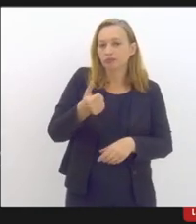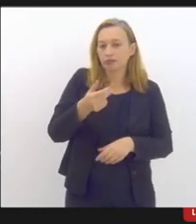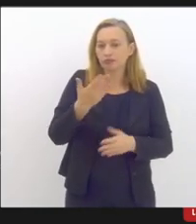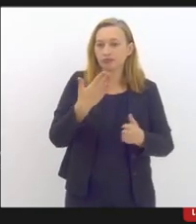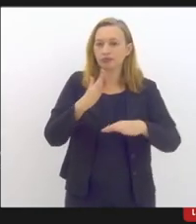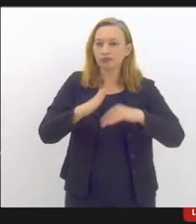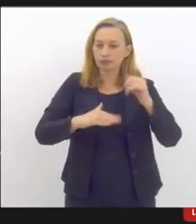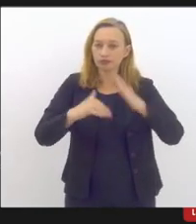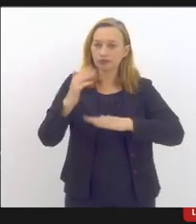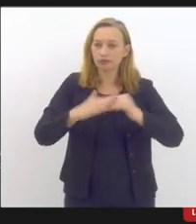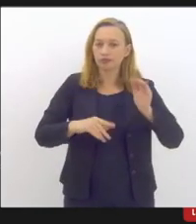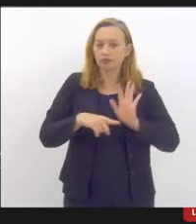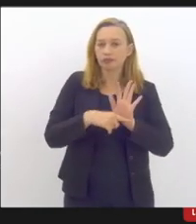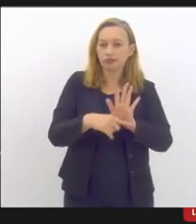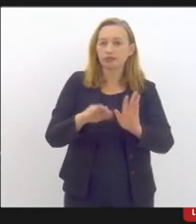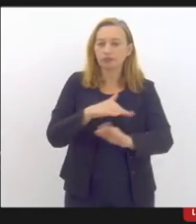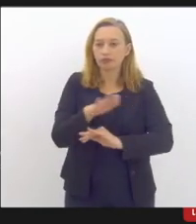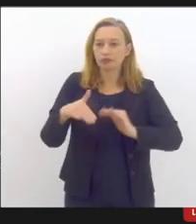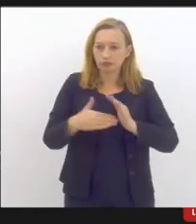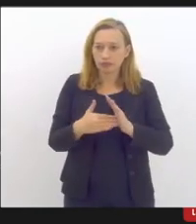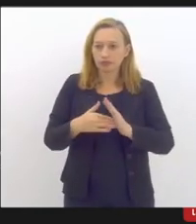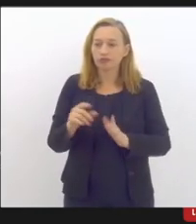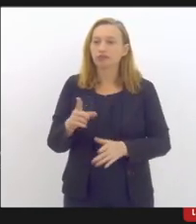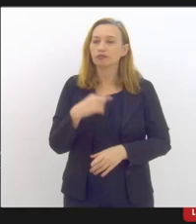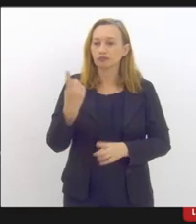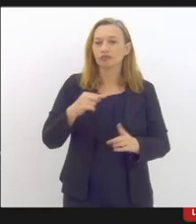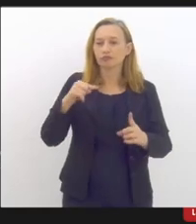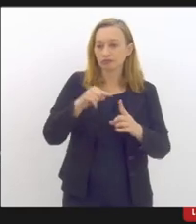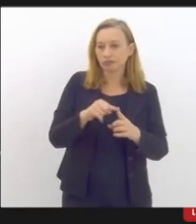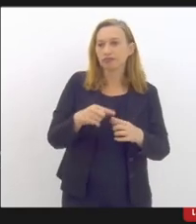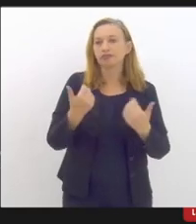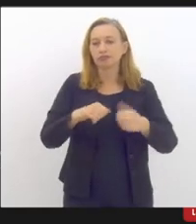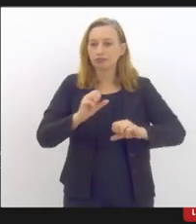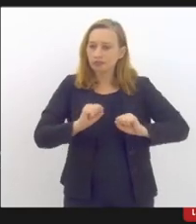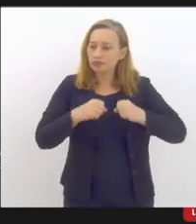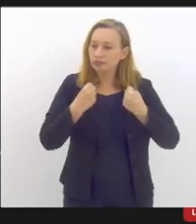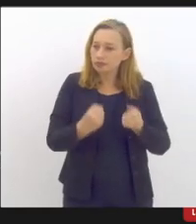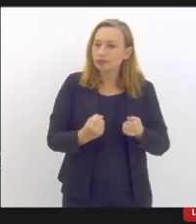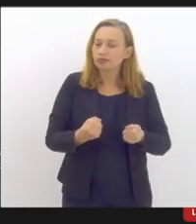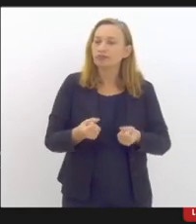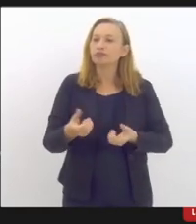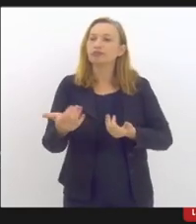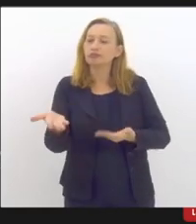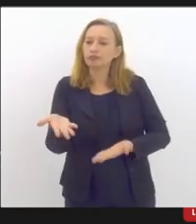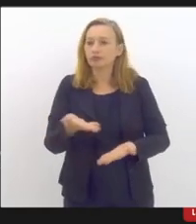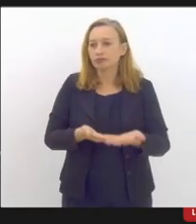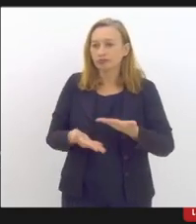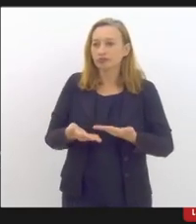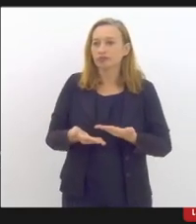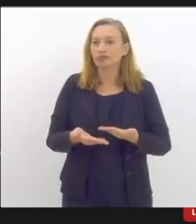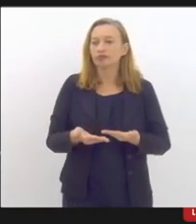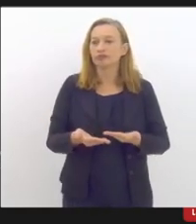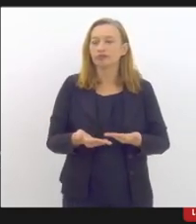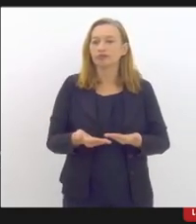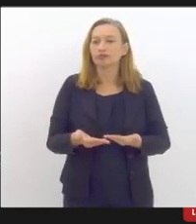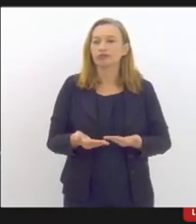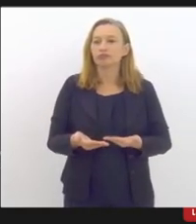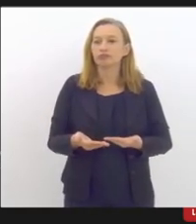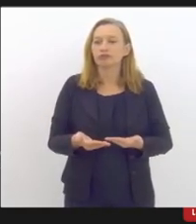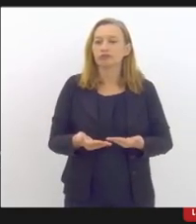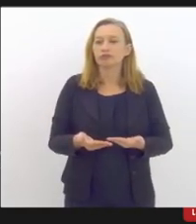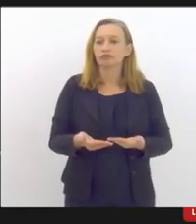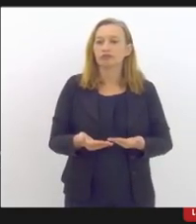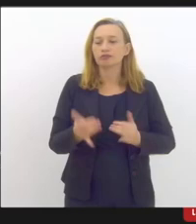todos os alunos e os familiares né que é o nosso objetivo então a gente sempre busca essas parcerias e o levantamento de rede